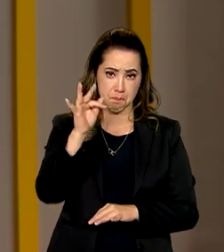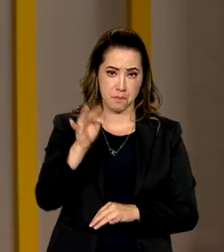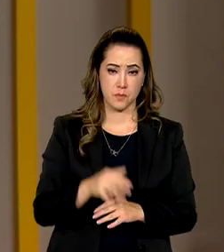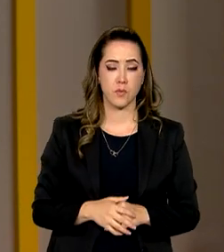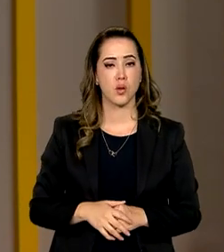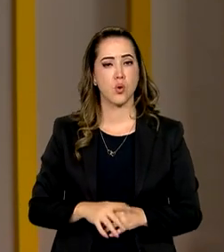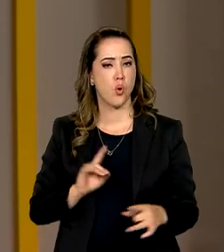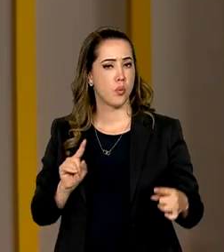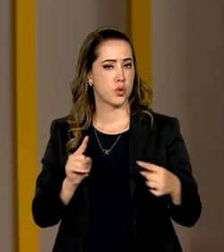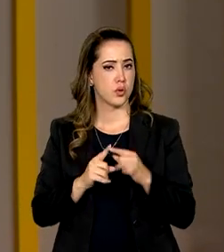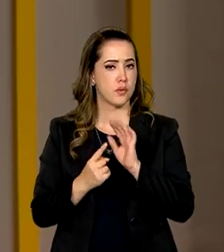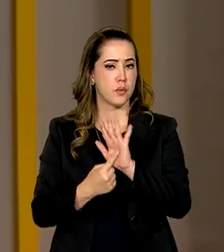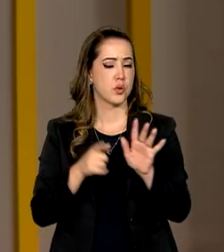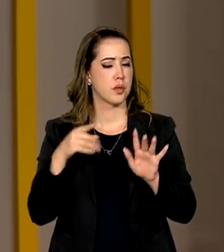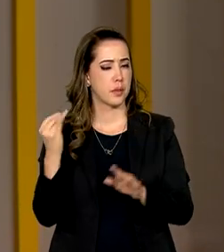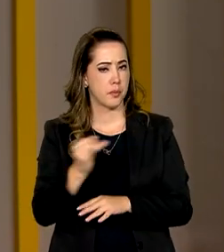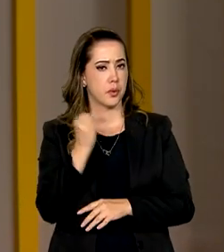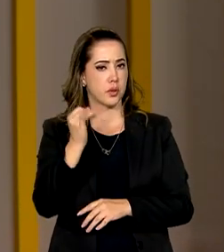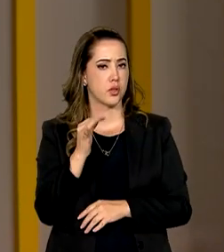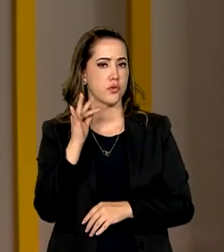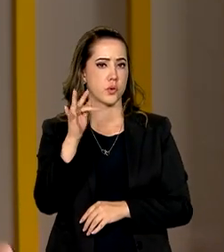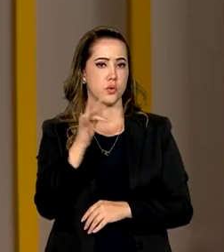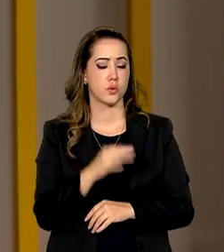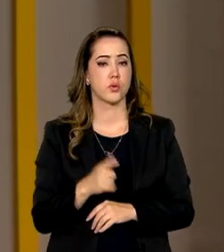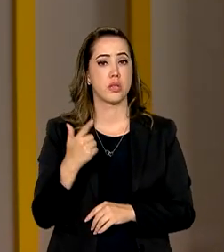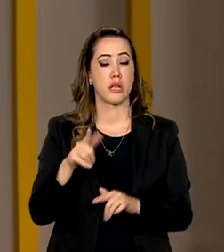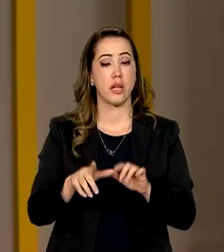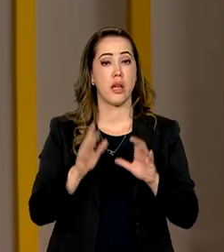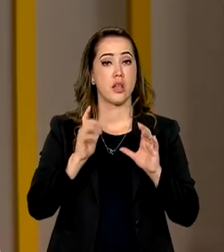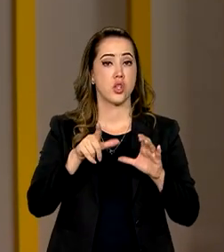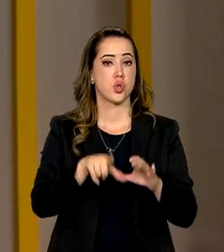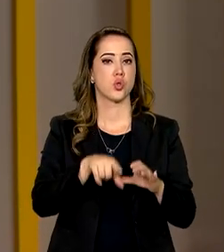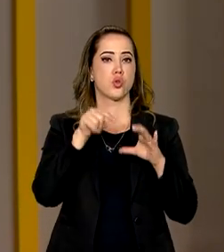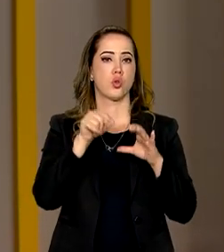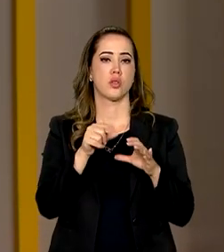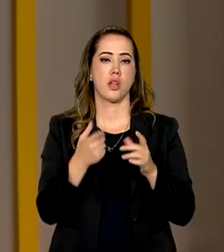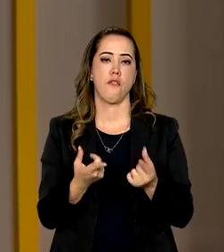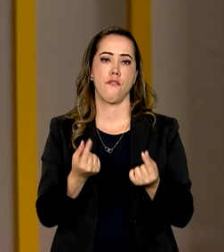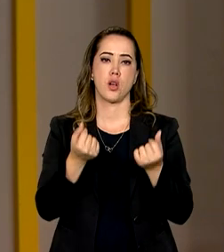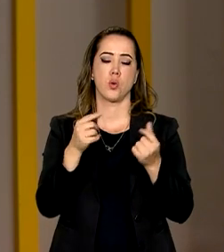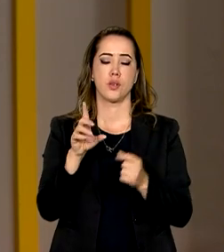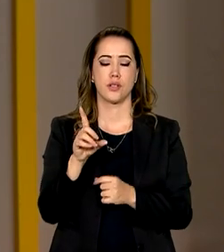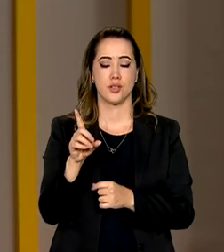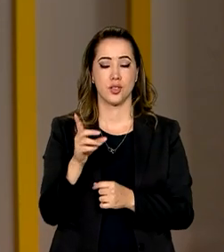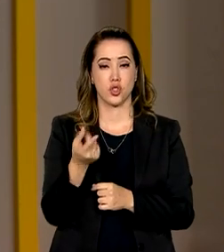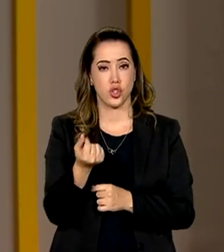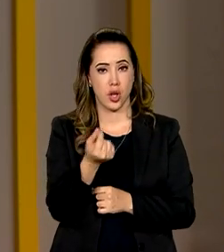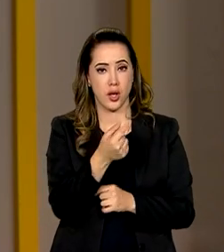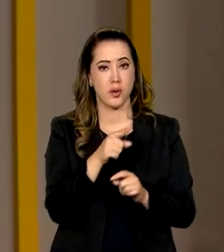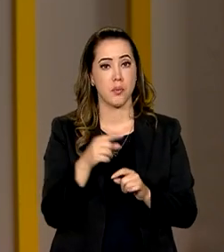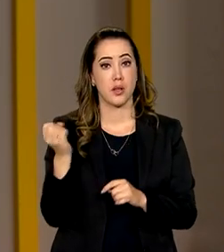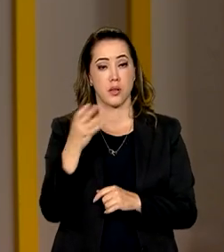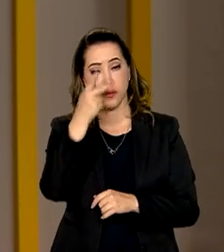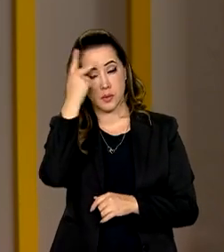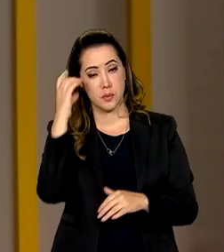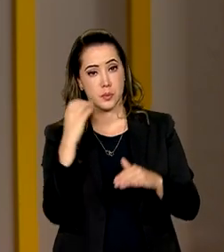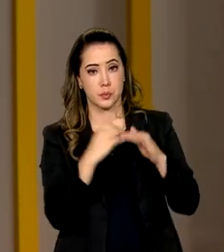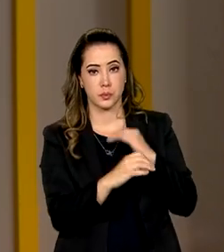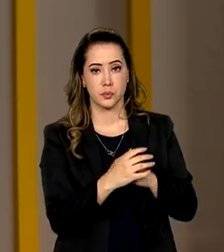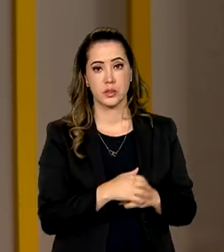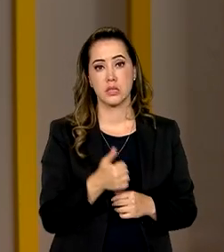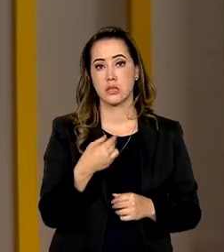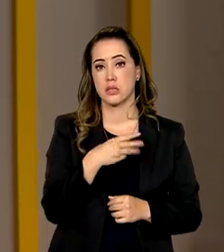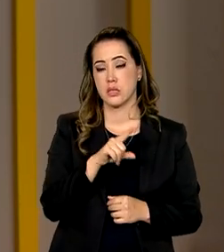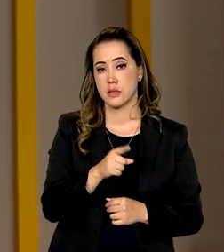para o futuro. A campanha, inclusive, prevê sorteios de prêmios em dinheiro para atrair novos investidores. 13 mil